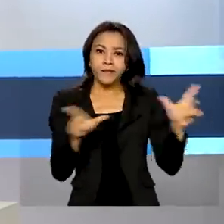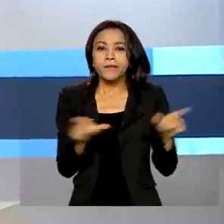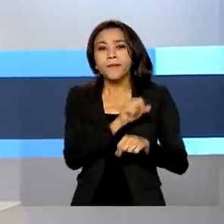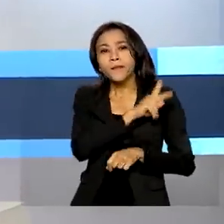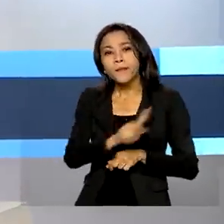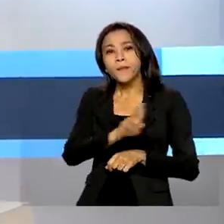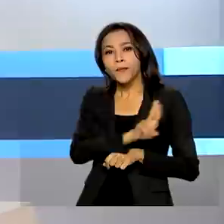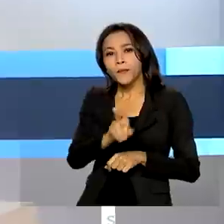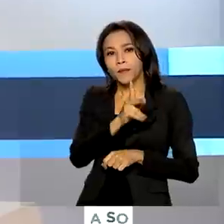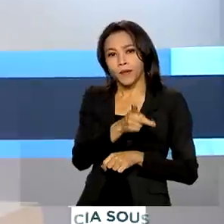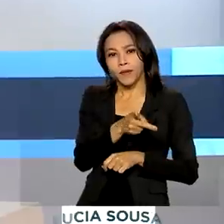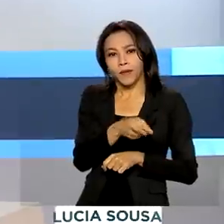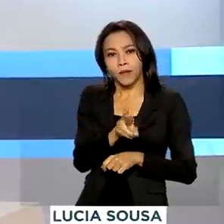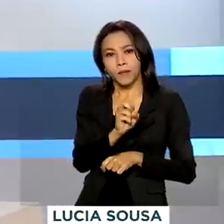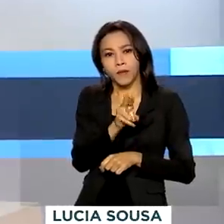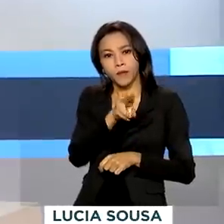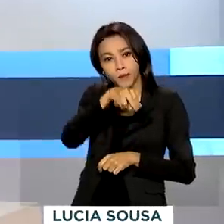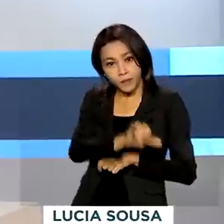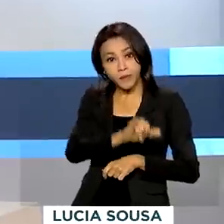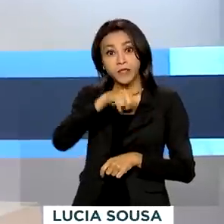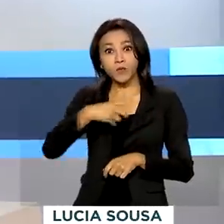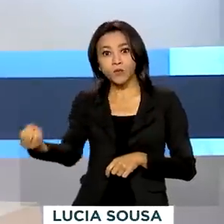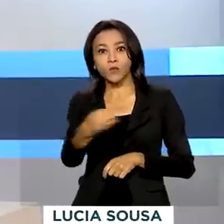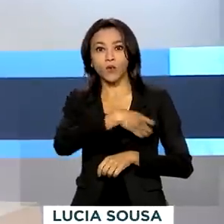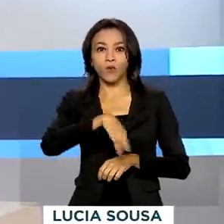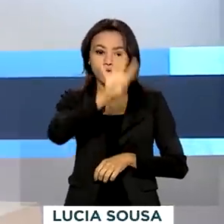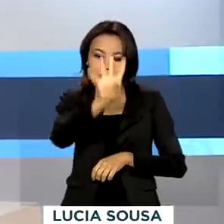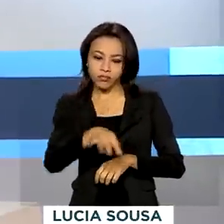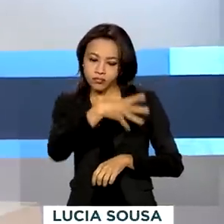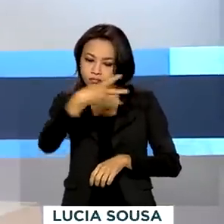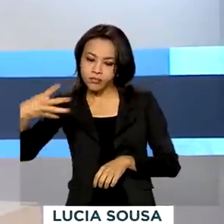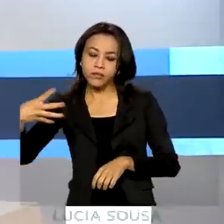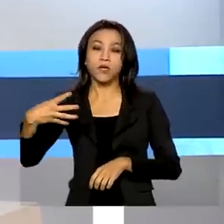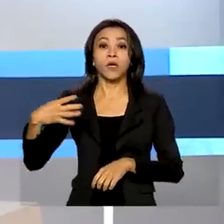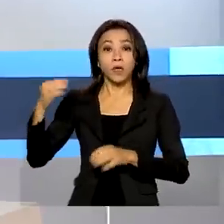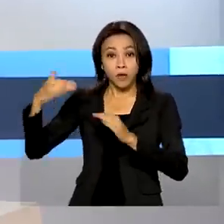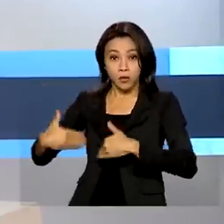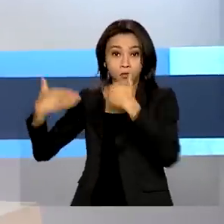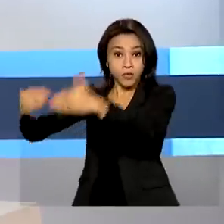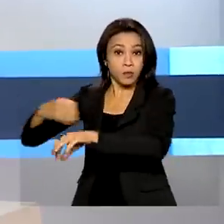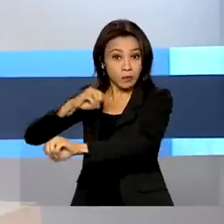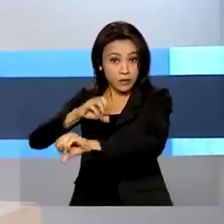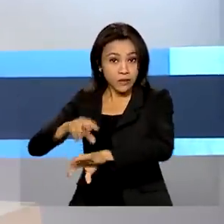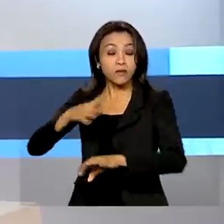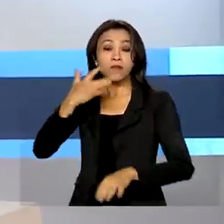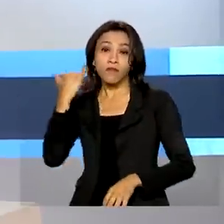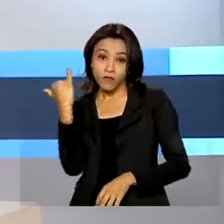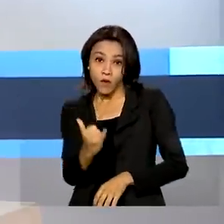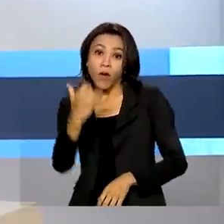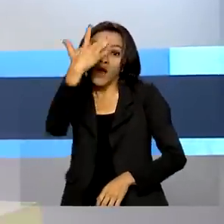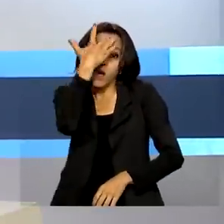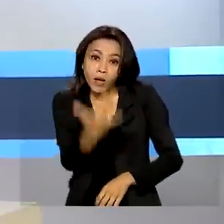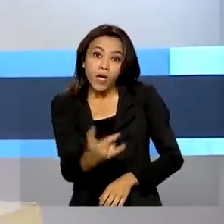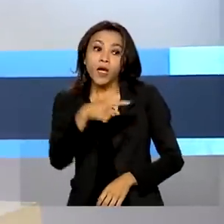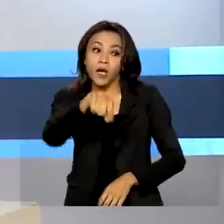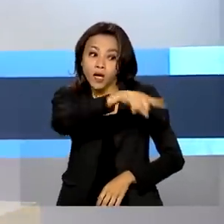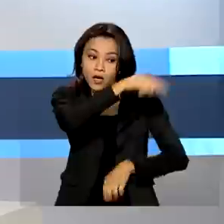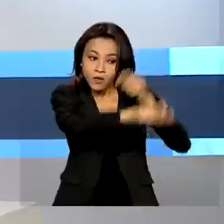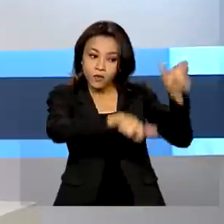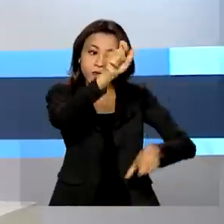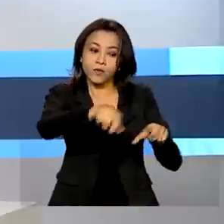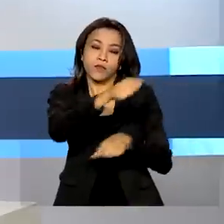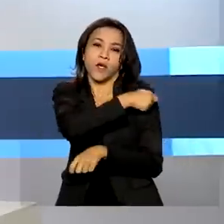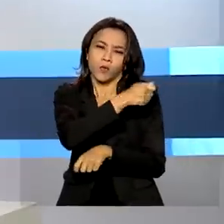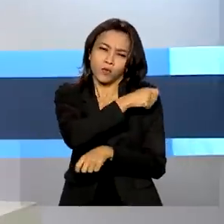Todos tem um novo cronograma. Segundo o Ministério da Educação, amanhã os estudantes vão poder conferir o resultado